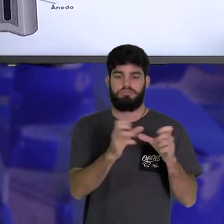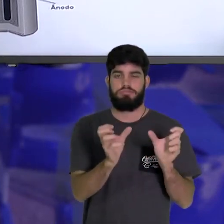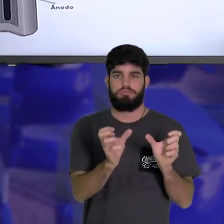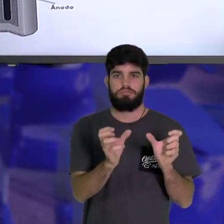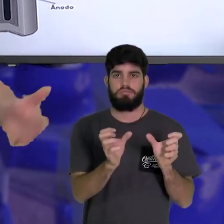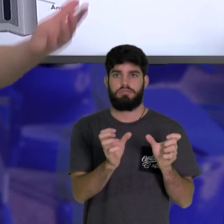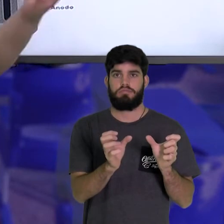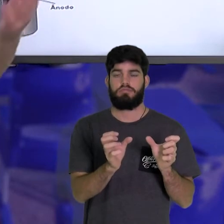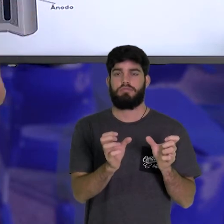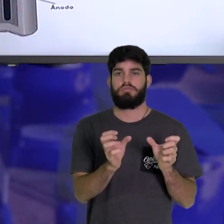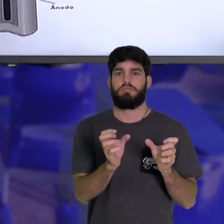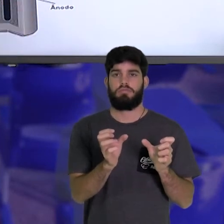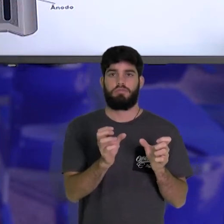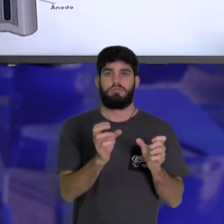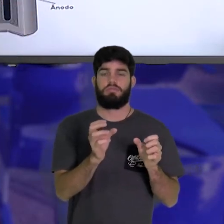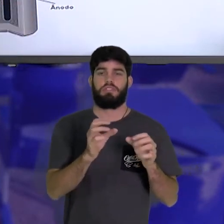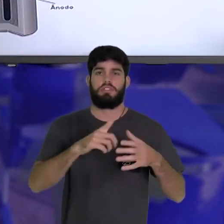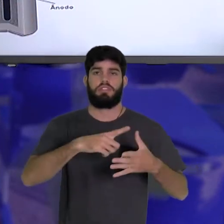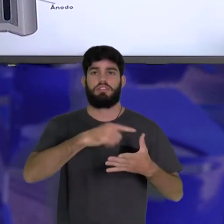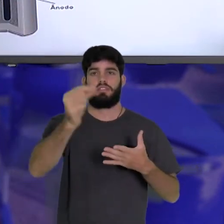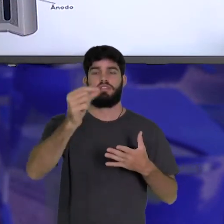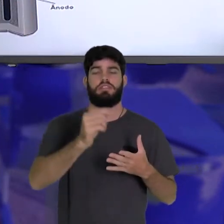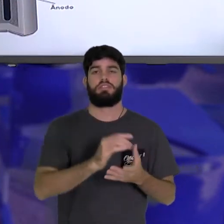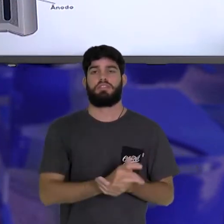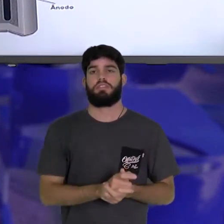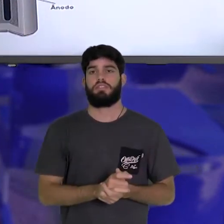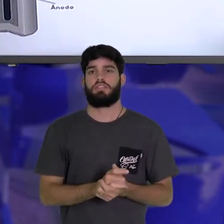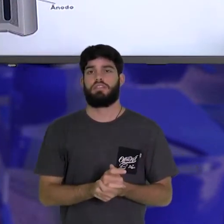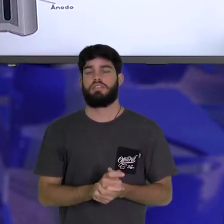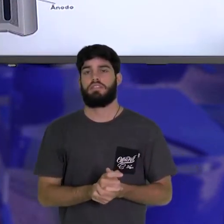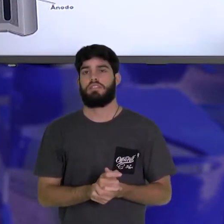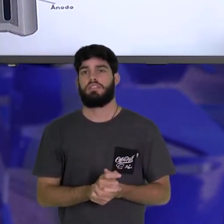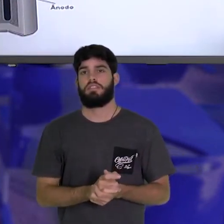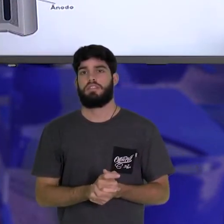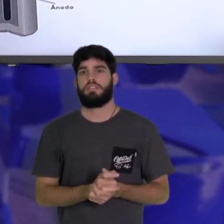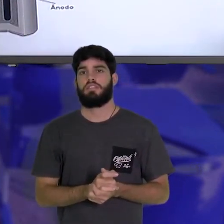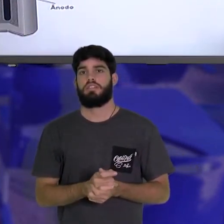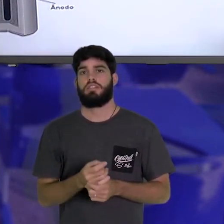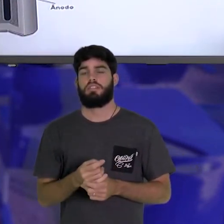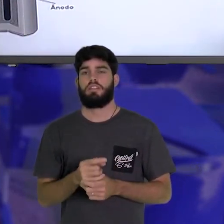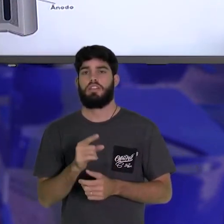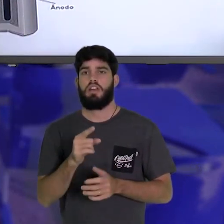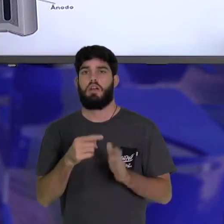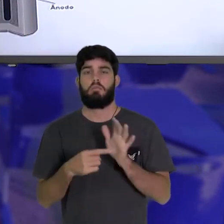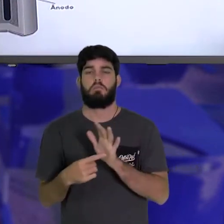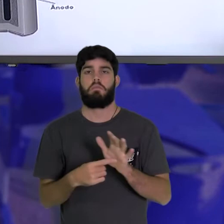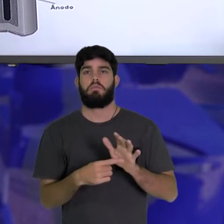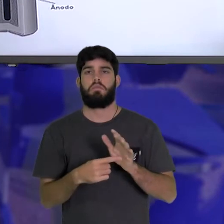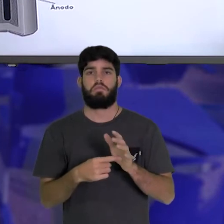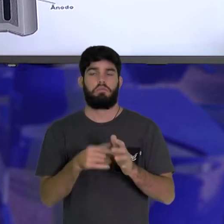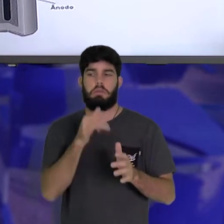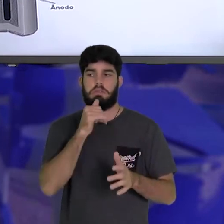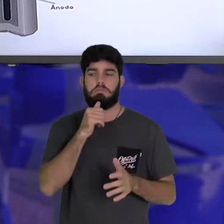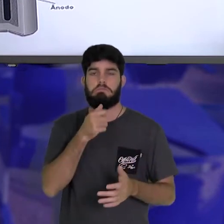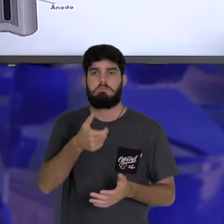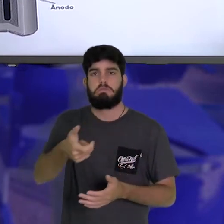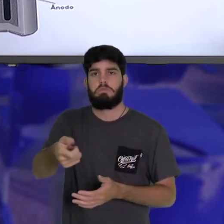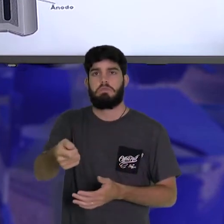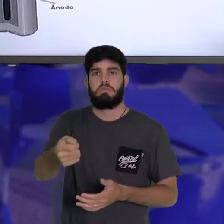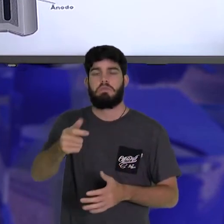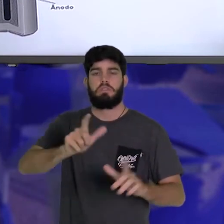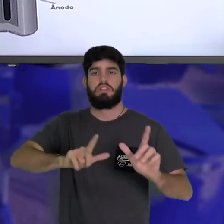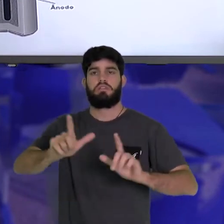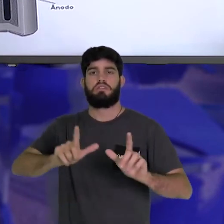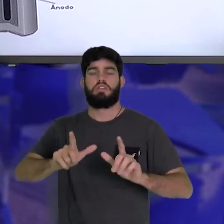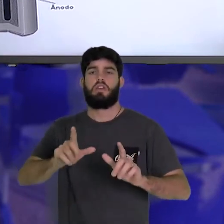extravasando os seus conteúdos, principalmente ácido clorídico, é isso que corrói todo aquele controle remoto, aquele